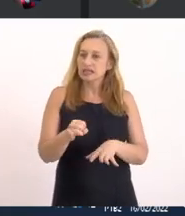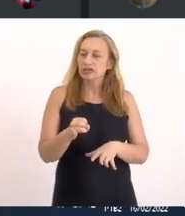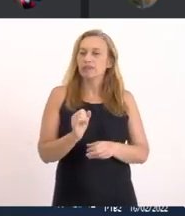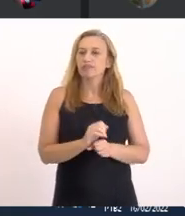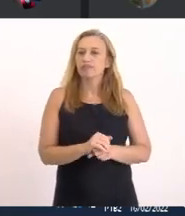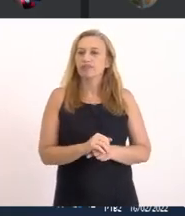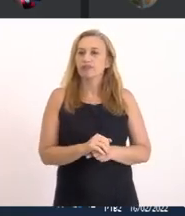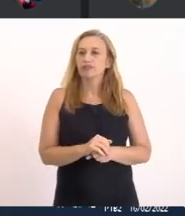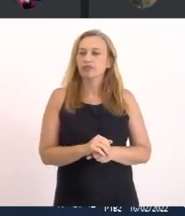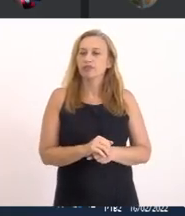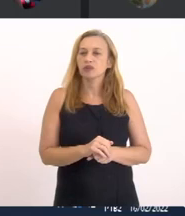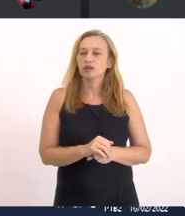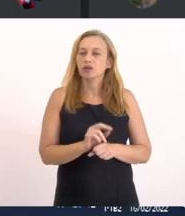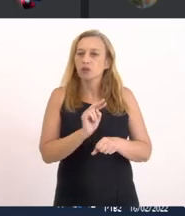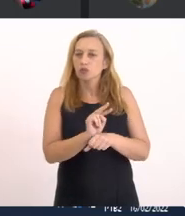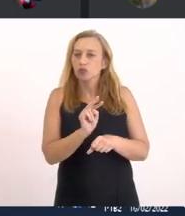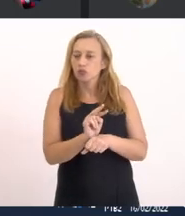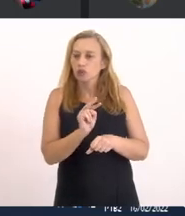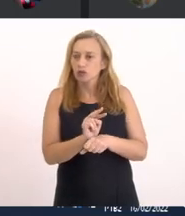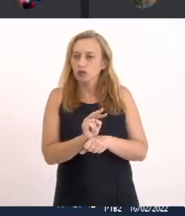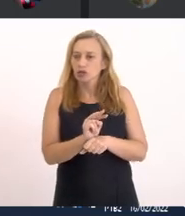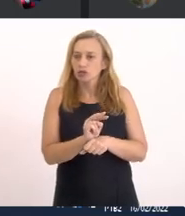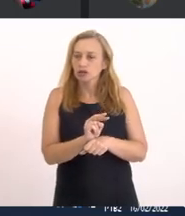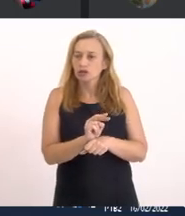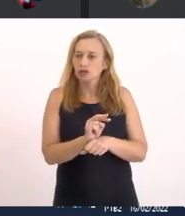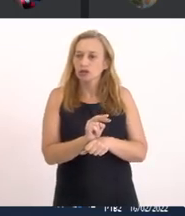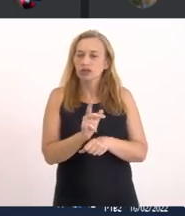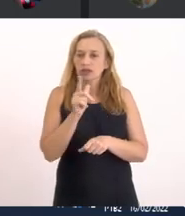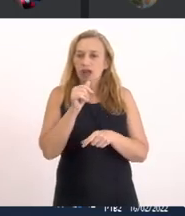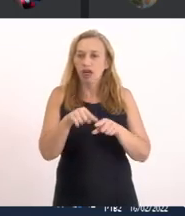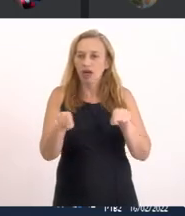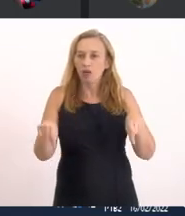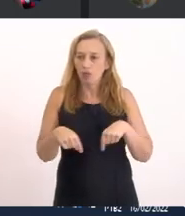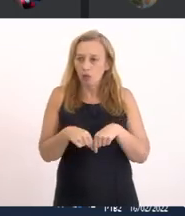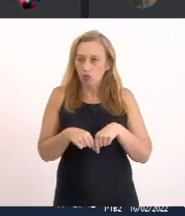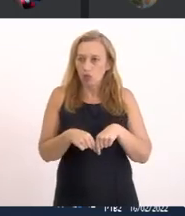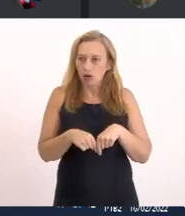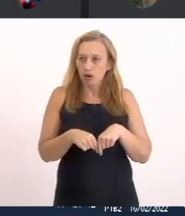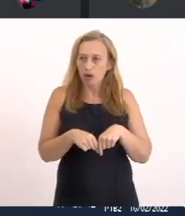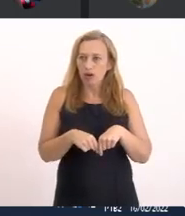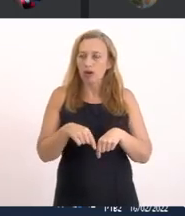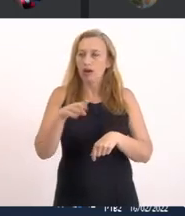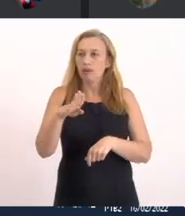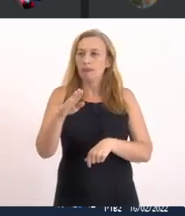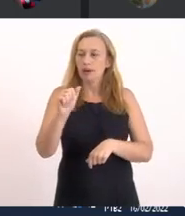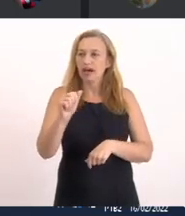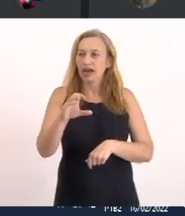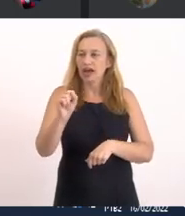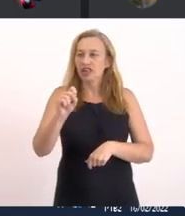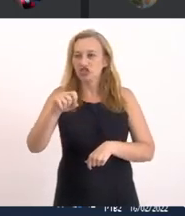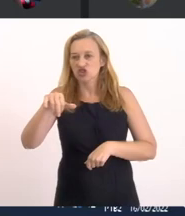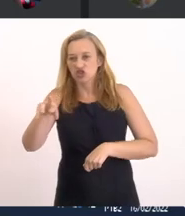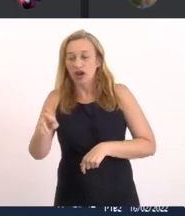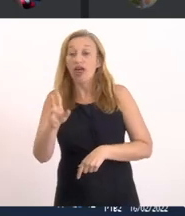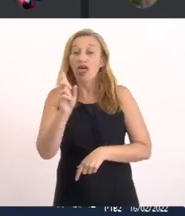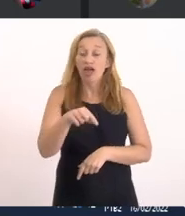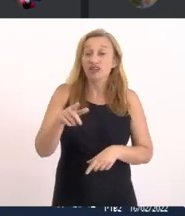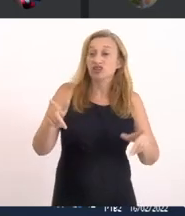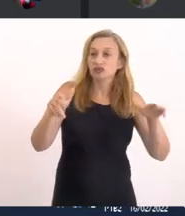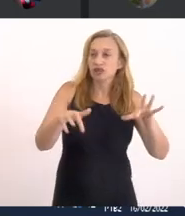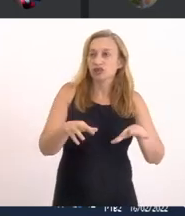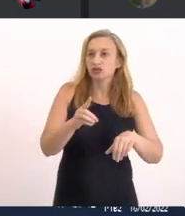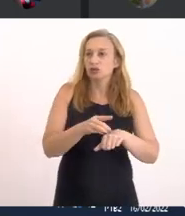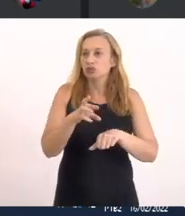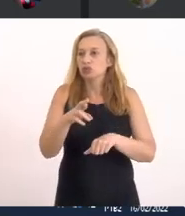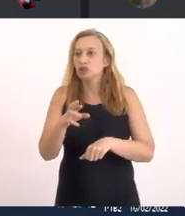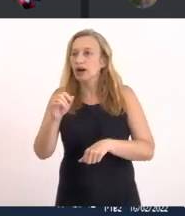Os monitoramentos De bauneabilidade Da lagoa É De Bacachá Ele é um pouco Ele diferente Do que o doutor